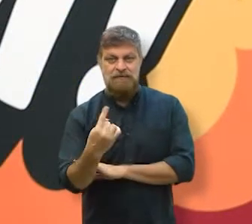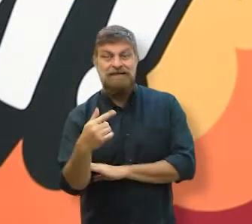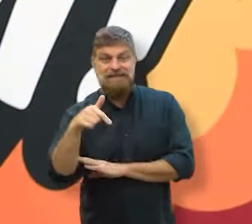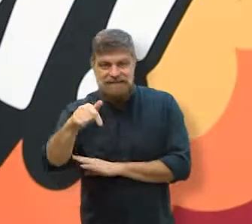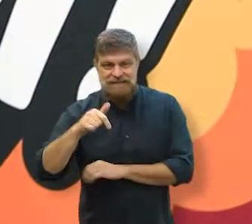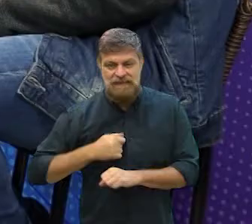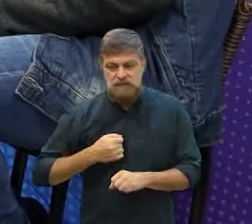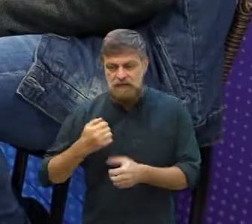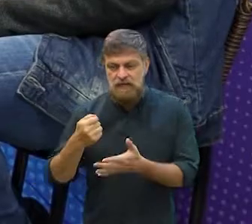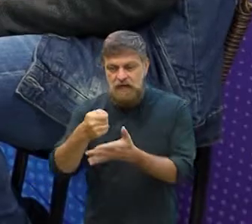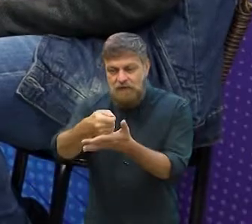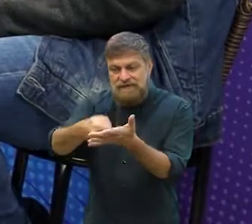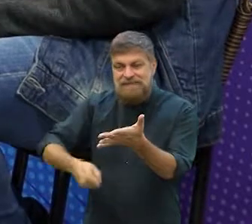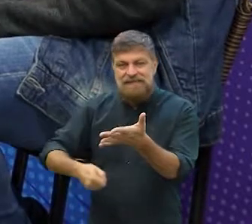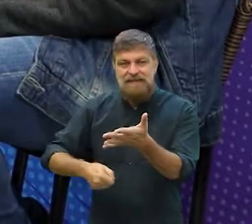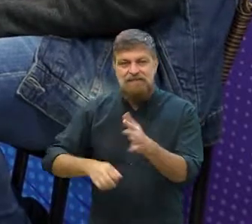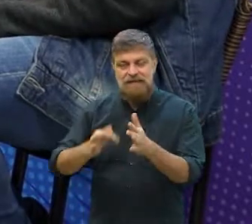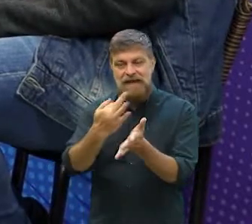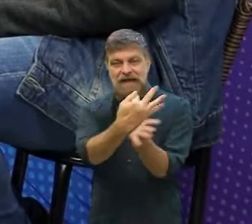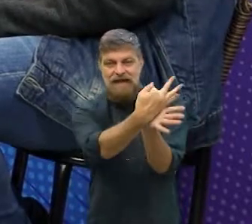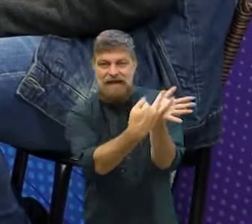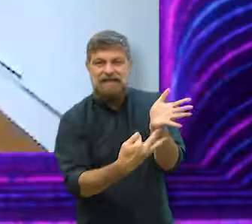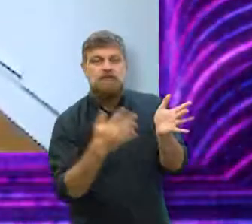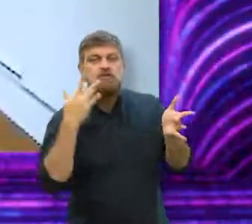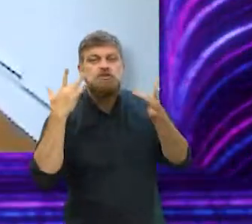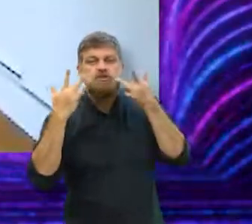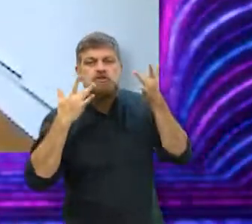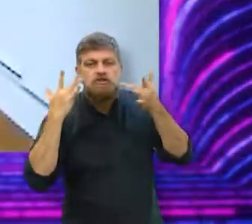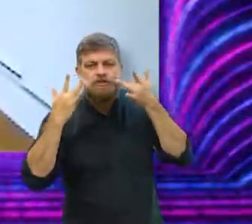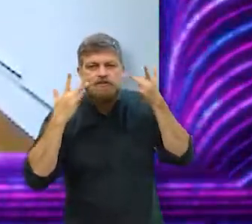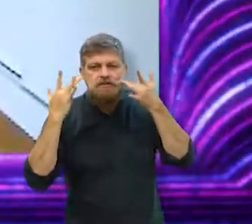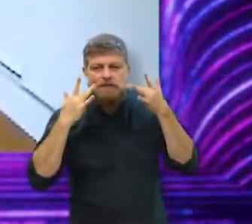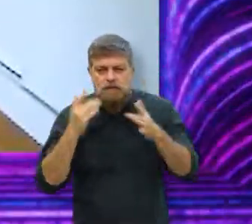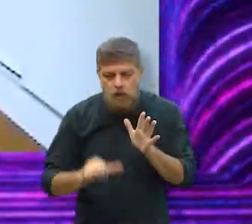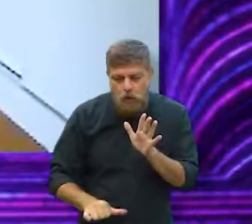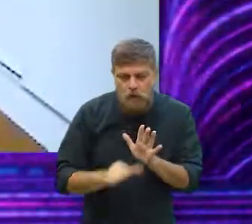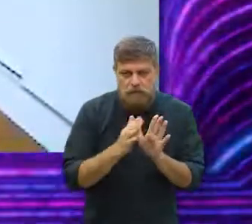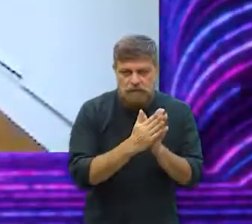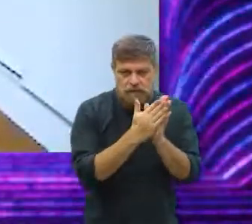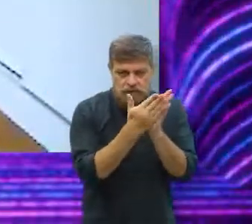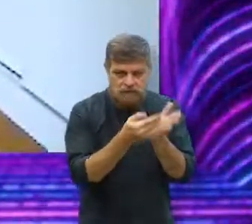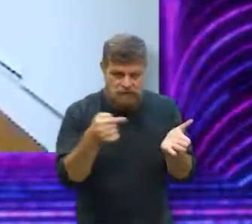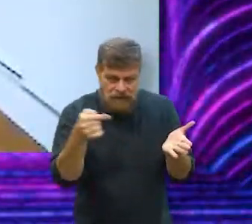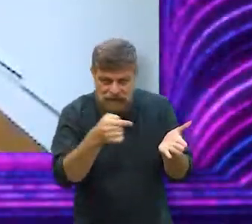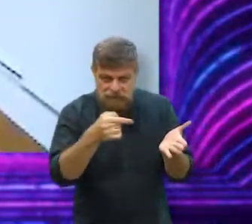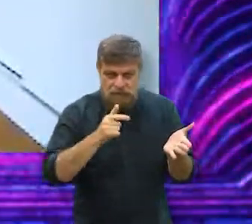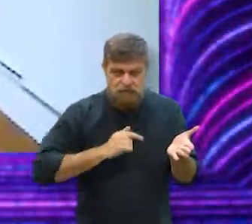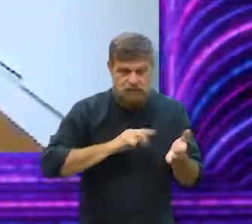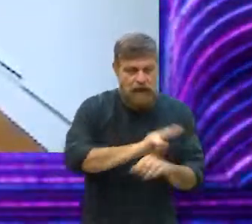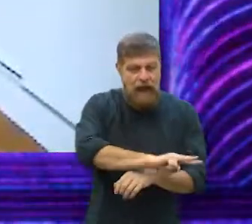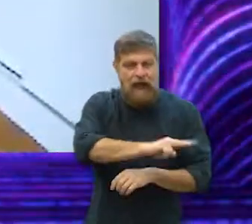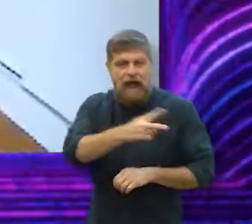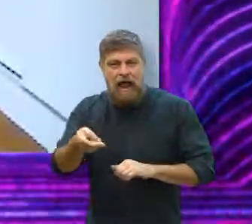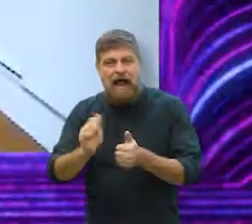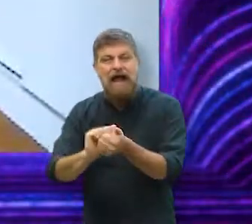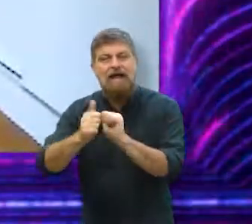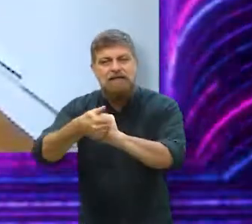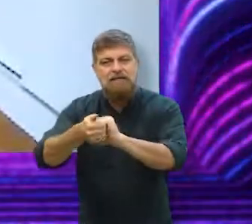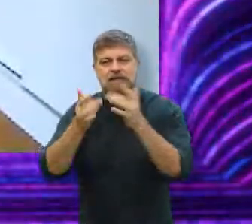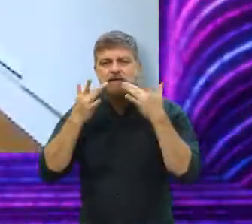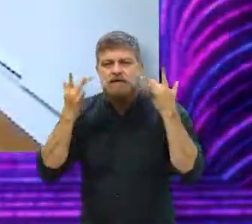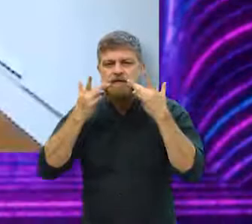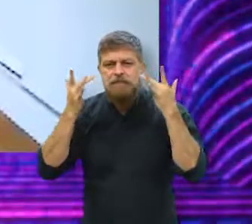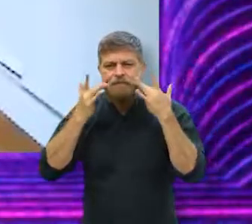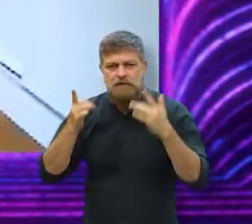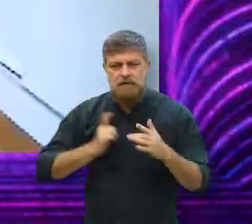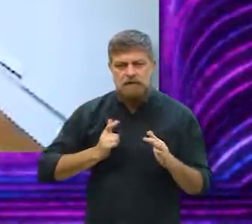teatro também, que é uma outra paixão minha nova, assim, esse livro que eu te contei, o primeiro de nome grande, ele foi adaptado para o teatro e a gente fez